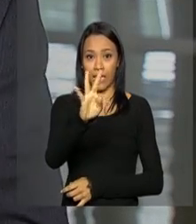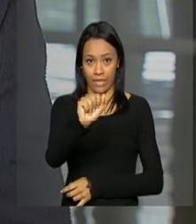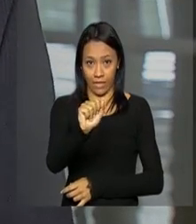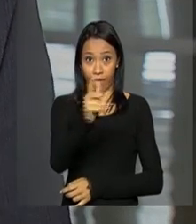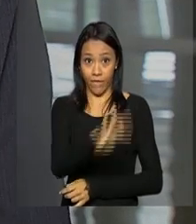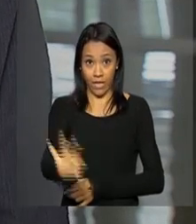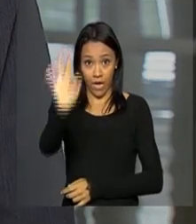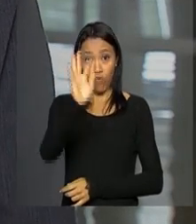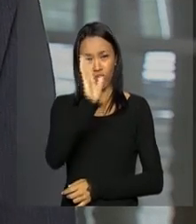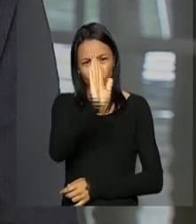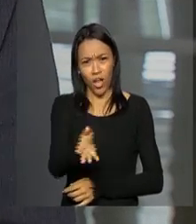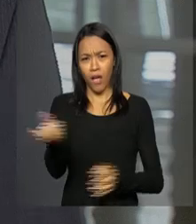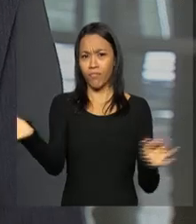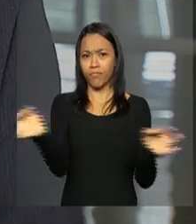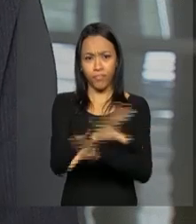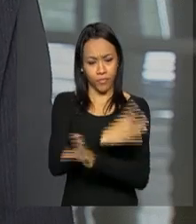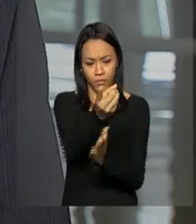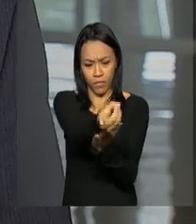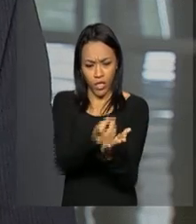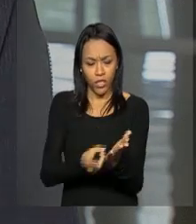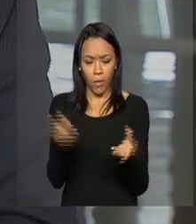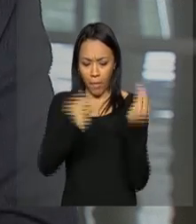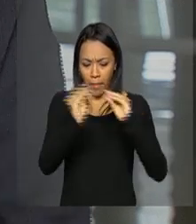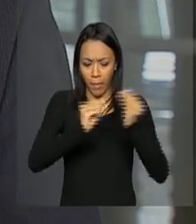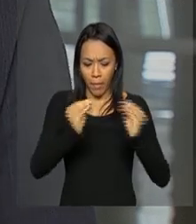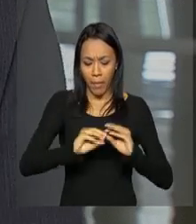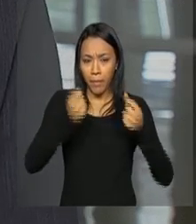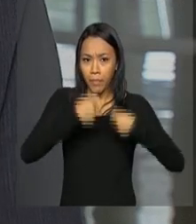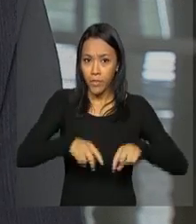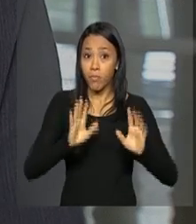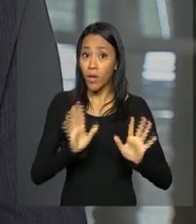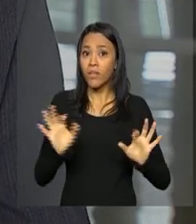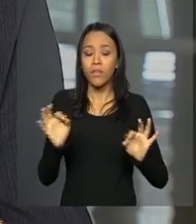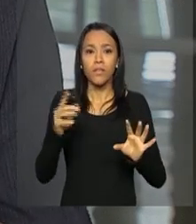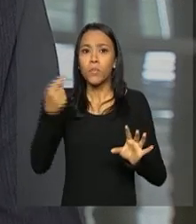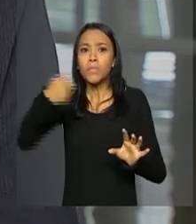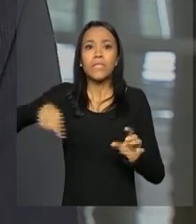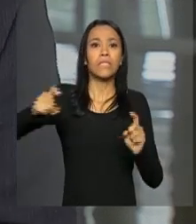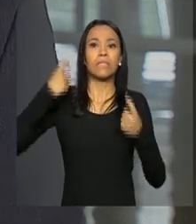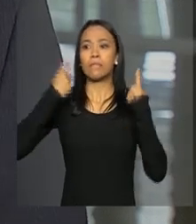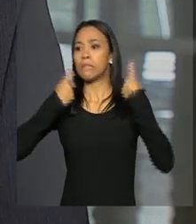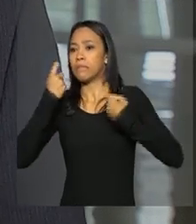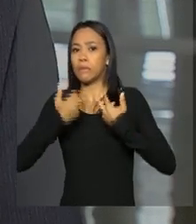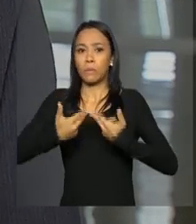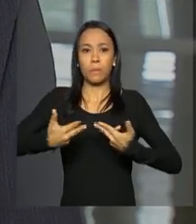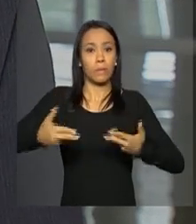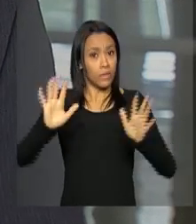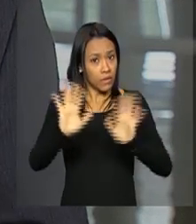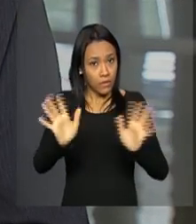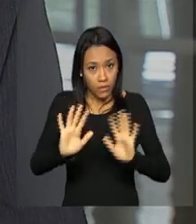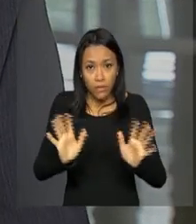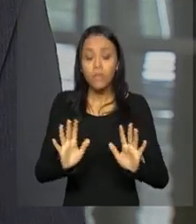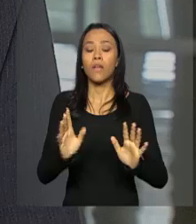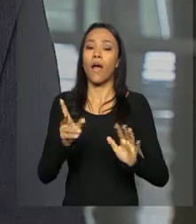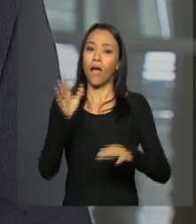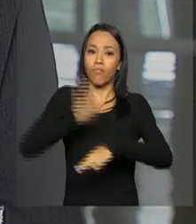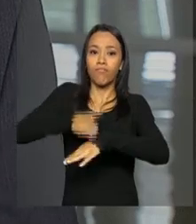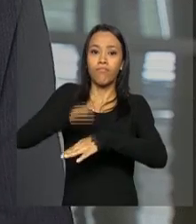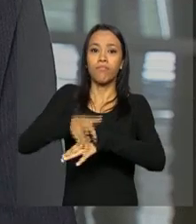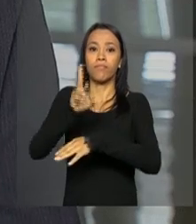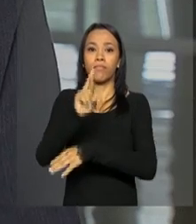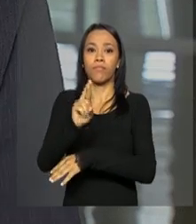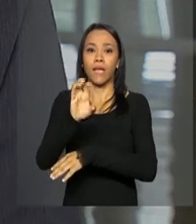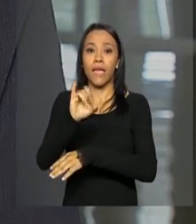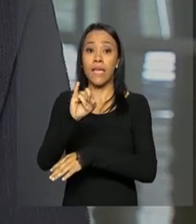enviou, fez a transmissão da declaração do imposto de renda, não precisa tomar nenhuma providência, porque a Receita Federal vai se encarregar de